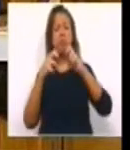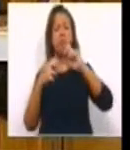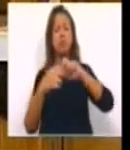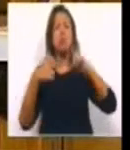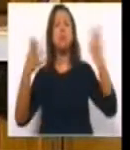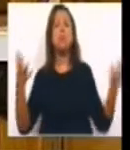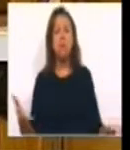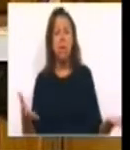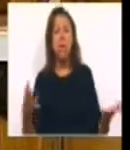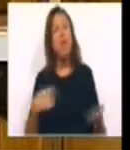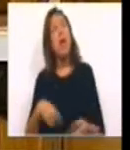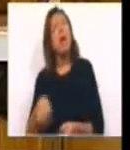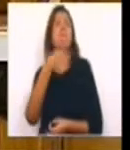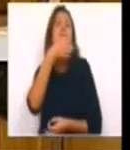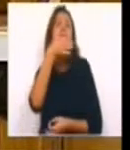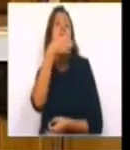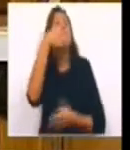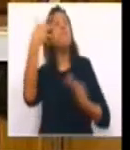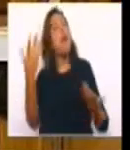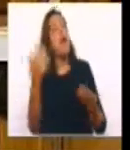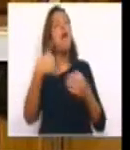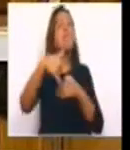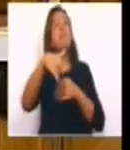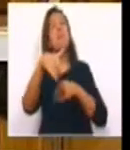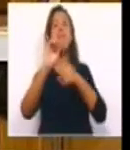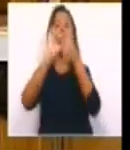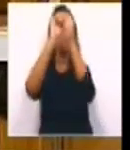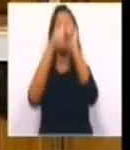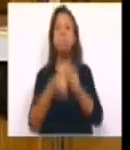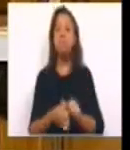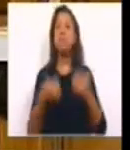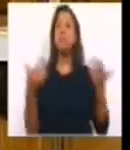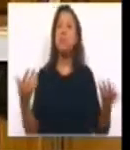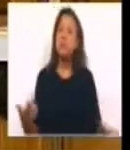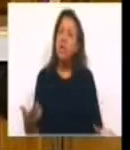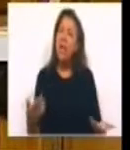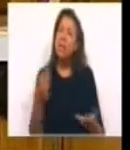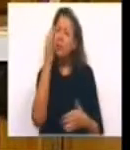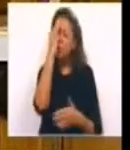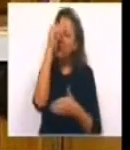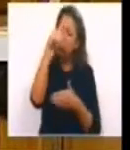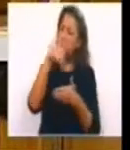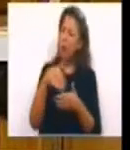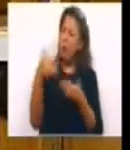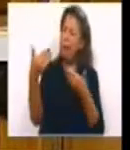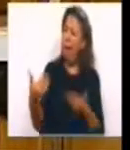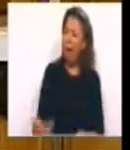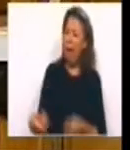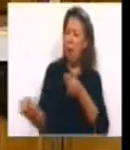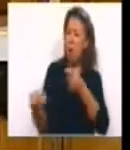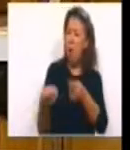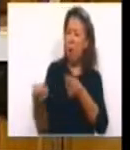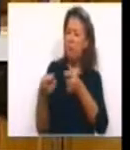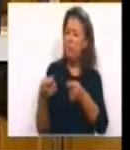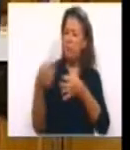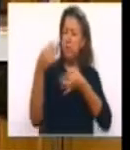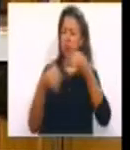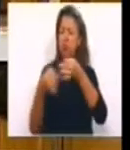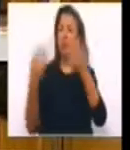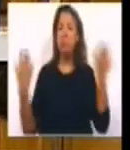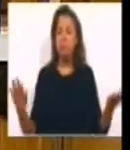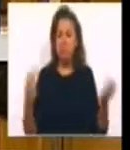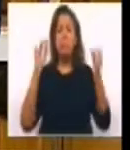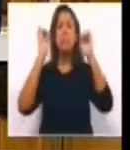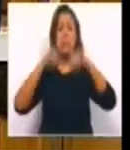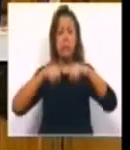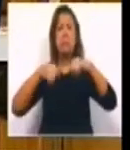laia da conversa de que vai alterar soluções existentes no ordenamento jurídico. Sim, Sr.